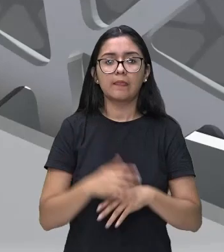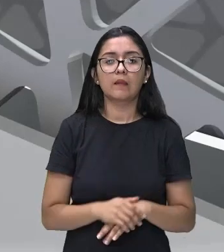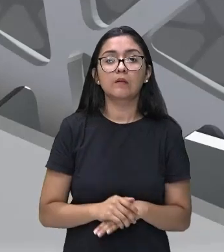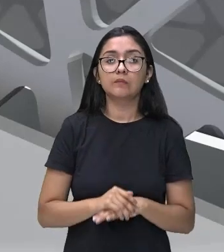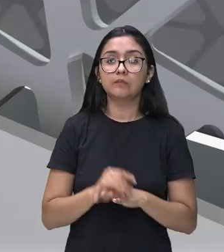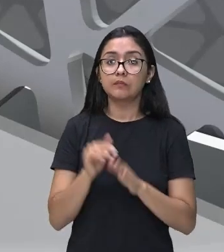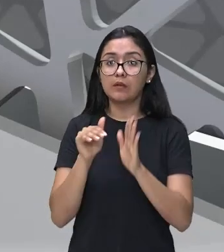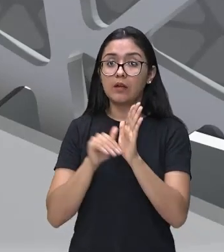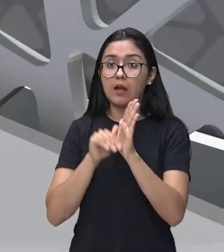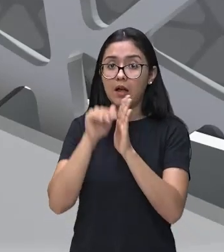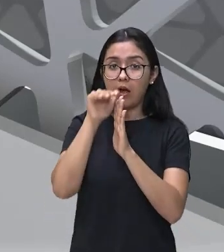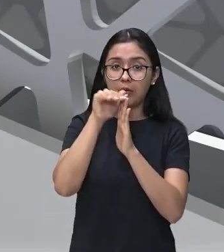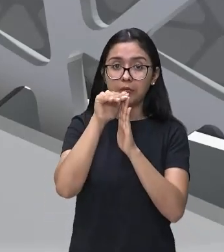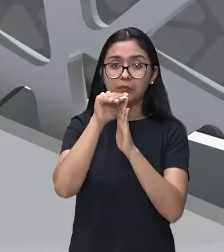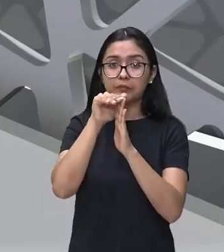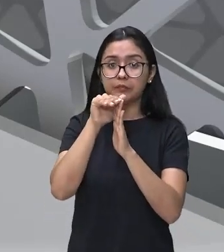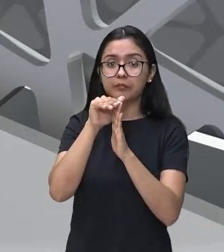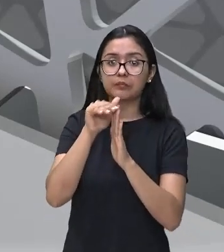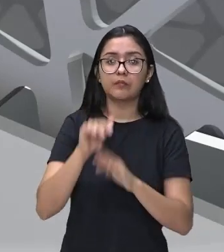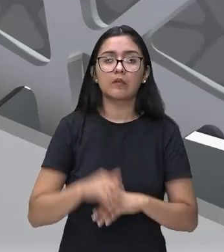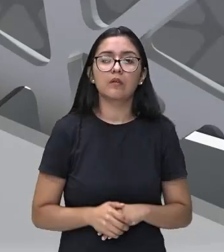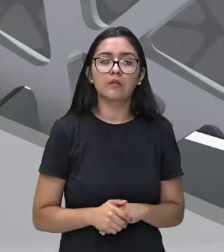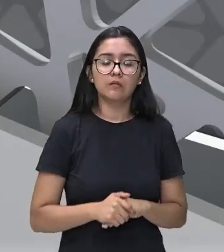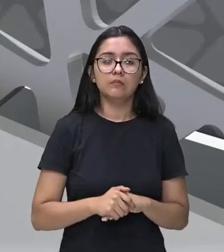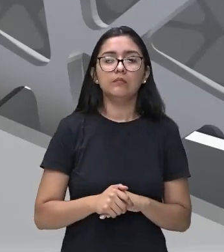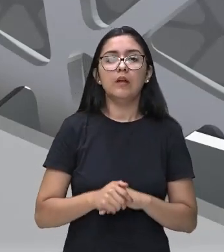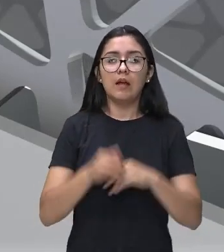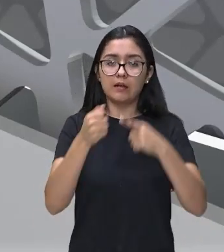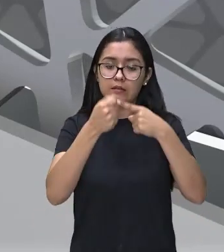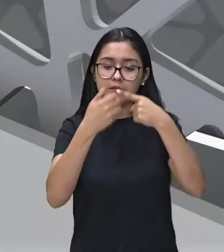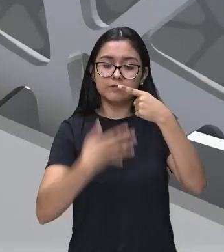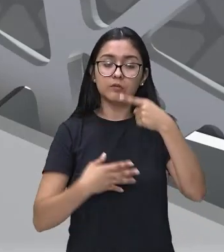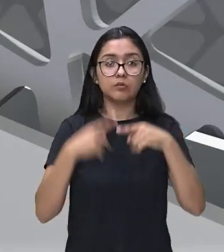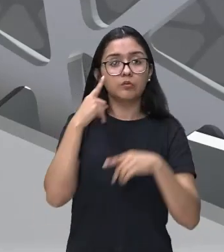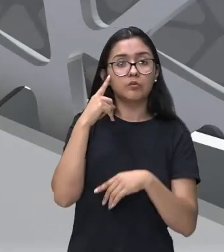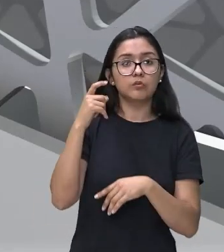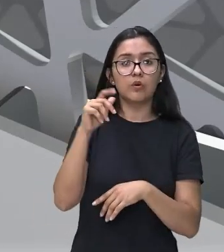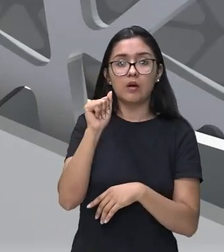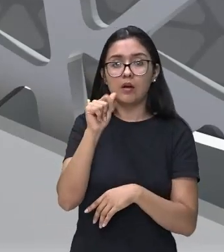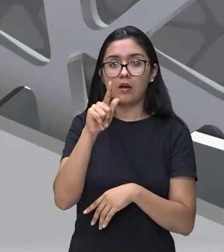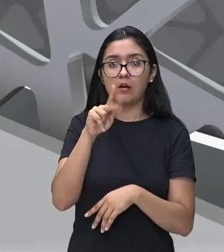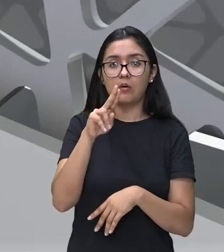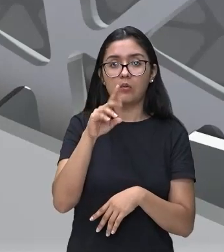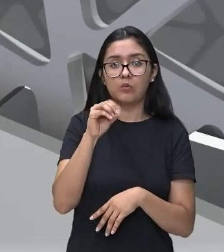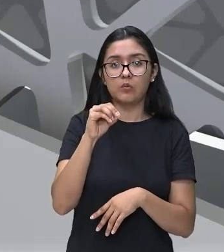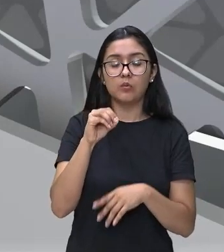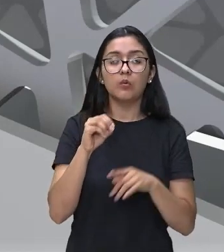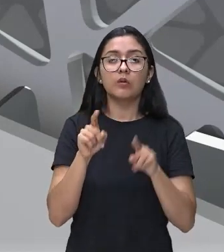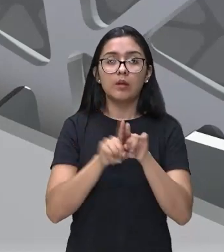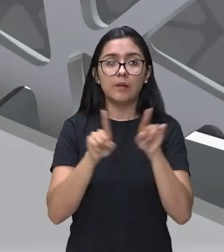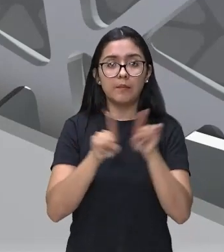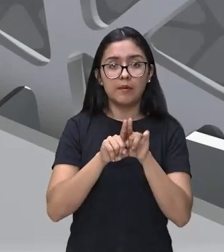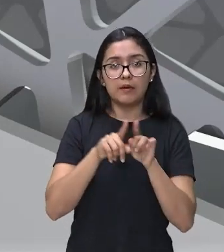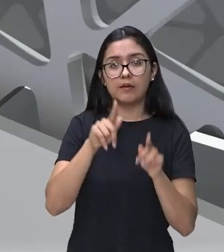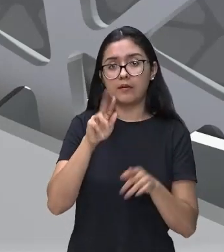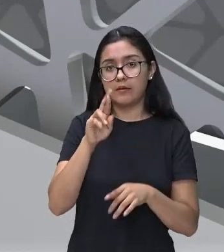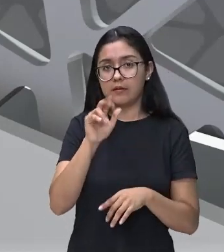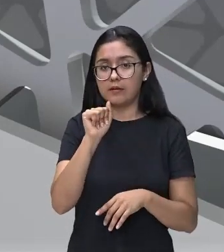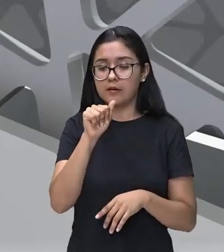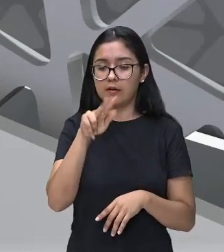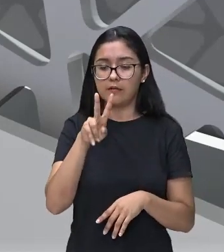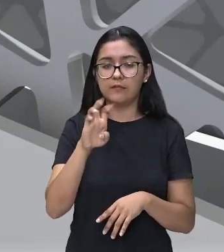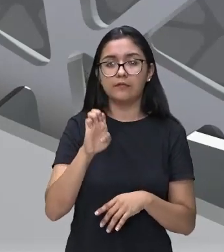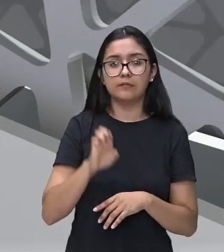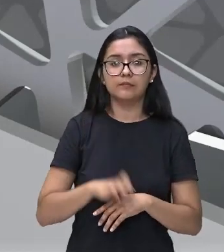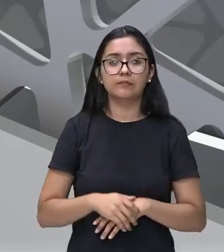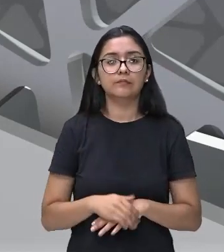alto, quer dizer, altura, é a classificação de sons agudos e sons graves, como nós já vimos. Então,